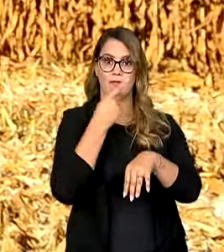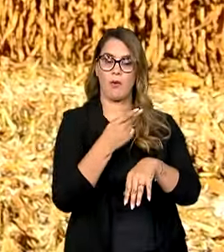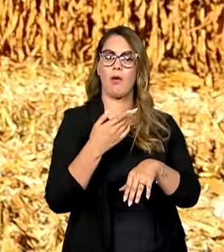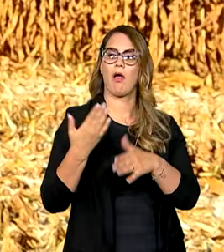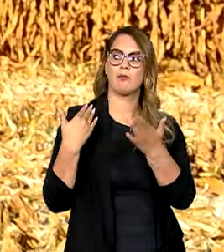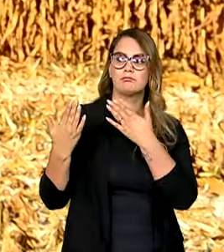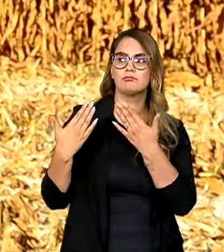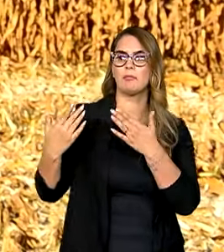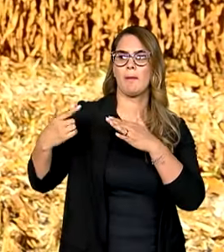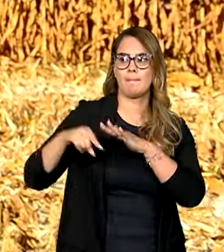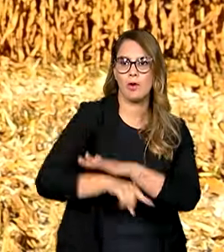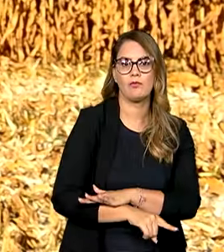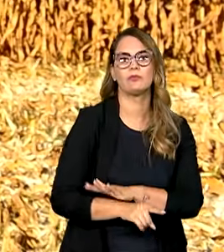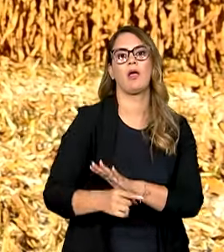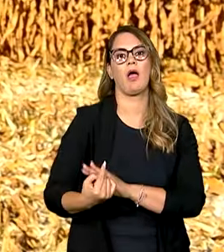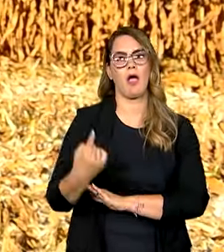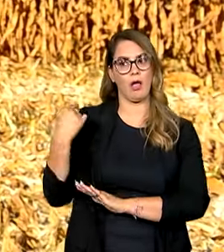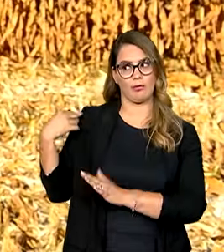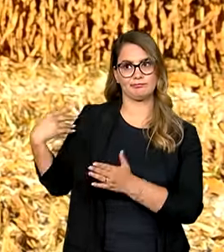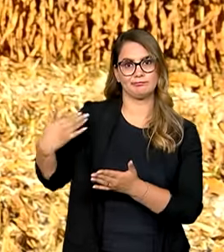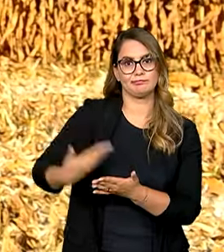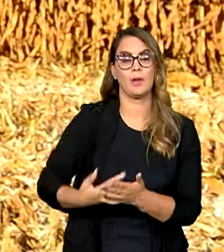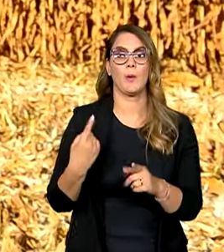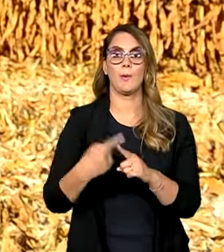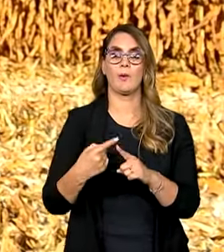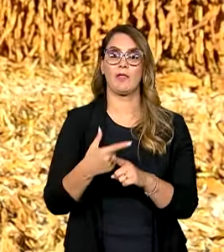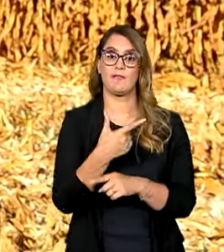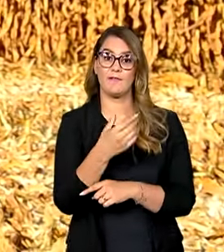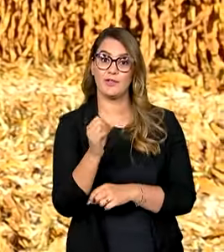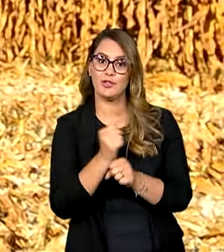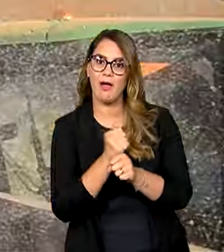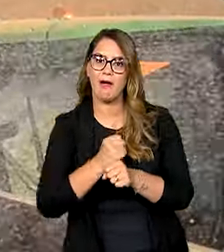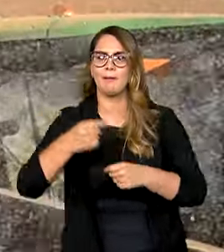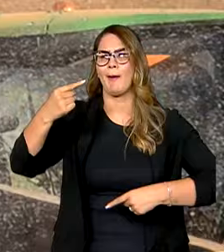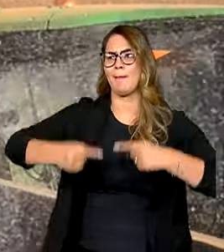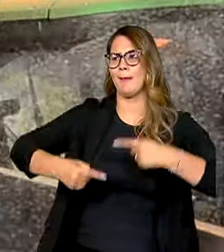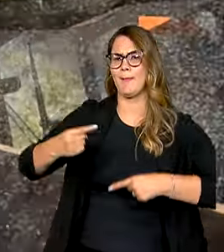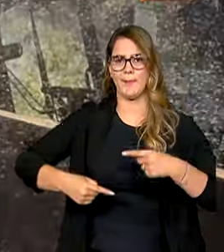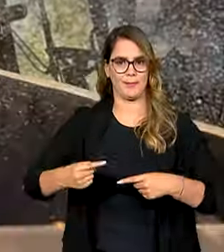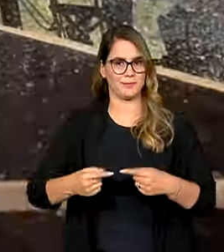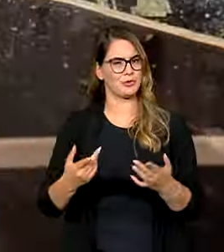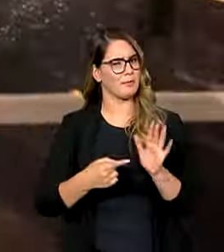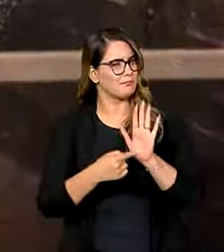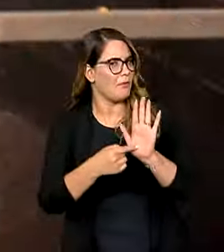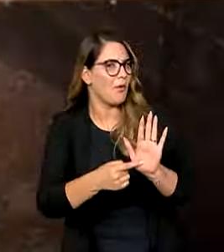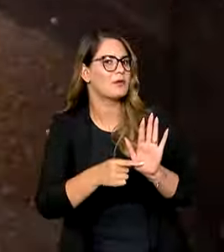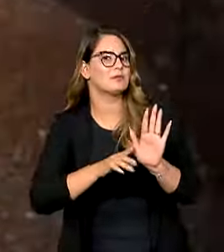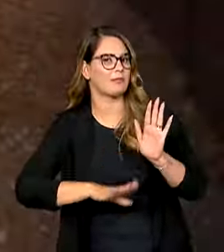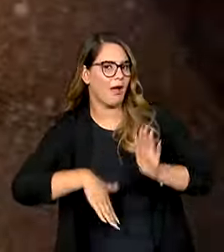conversas se aprofundaram nas últimas semanas após 20 anos de debate e já sinalizam